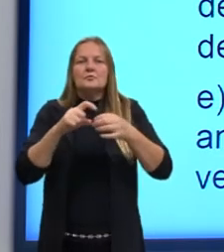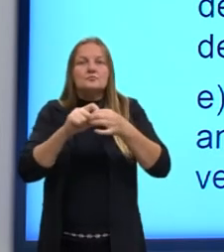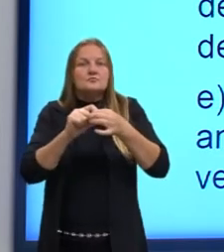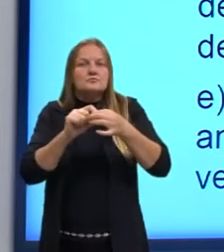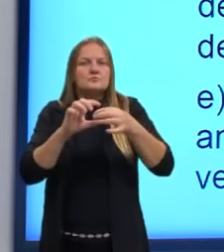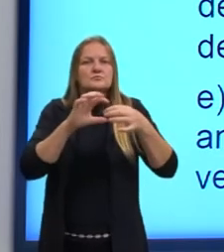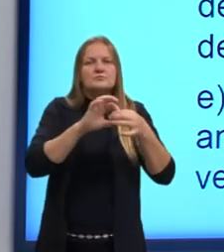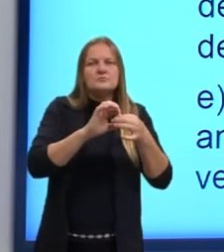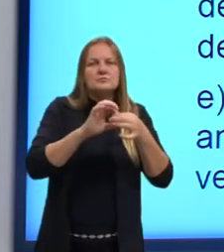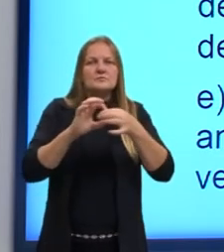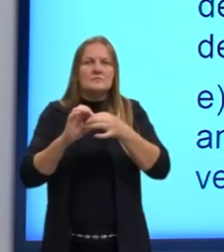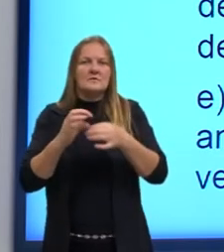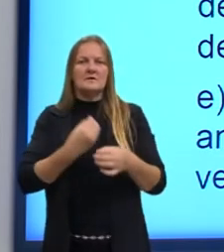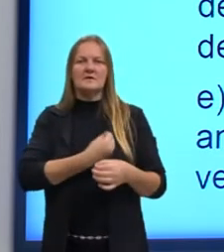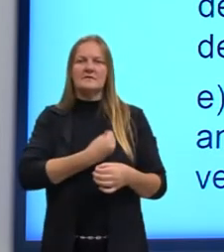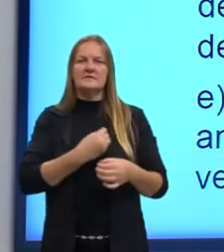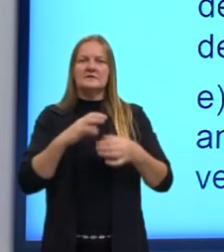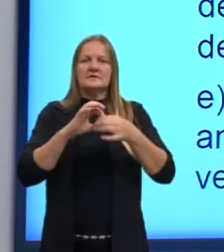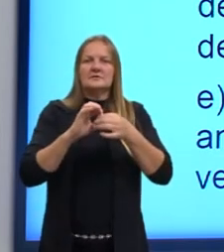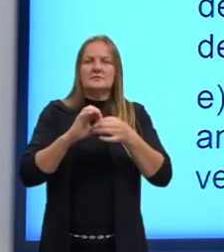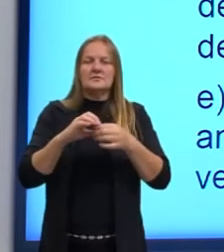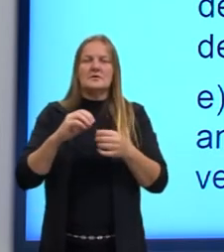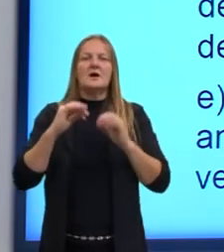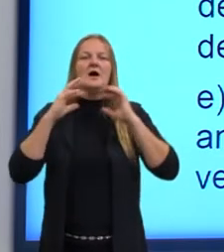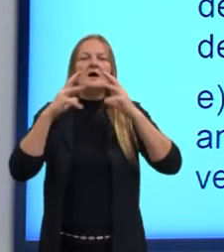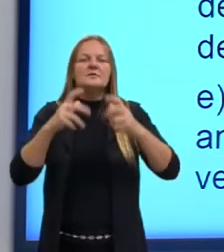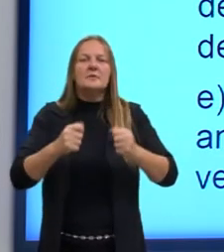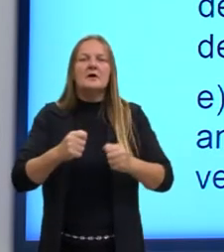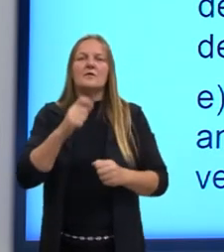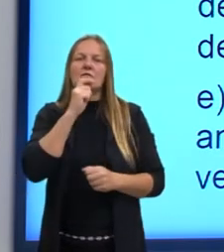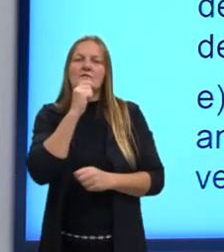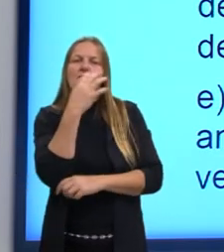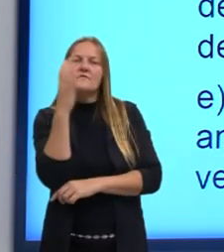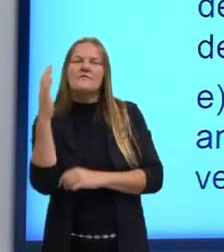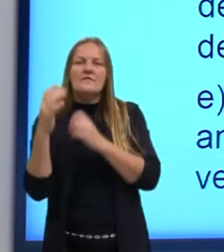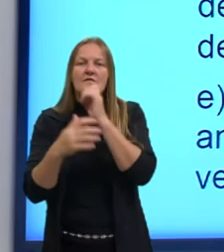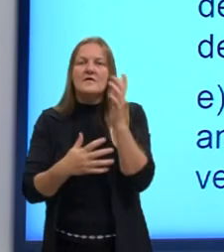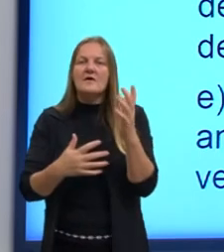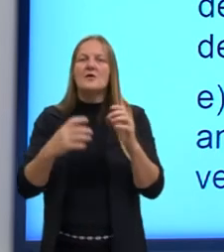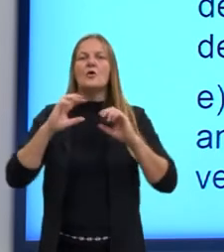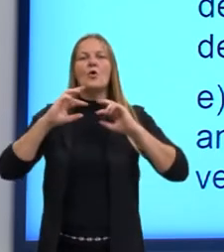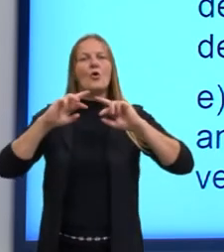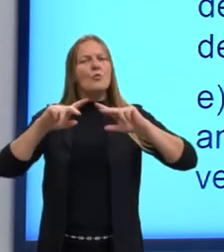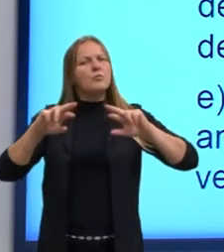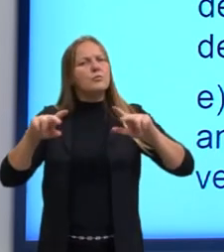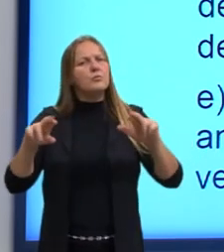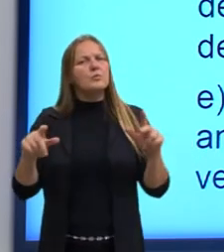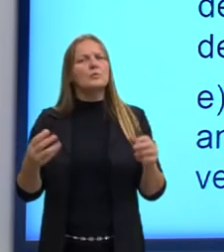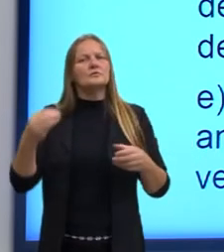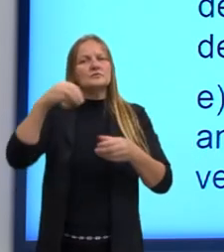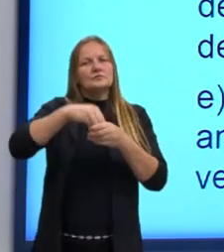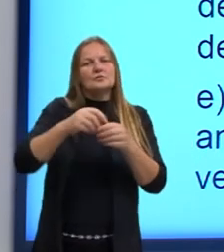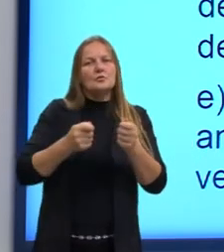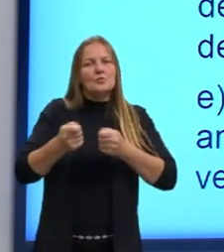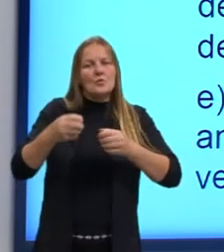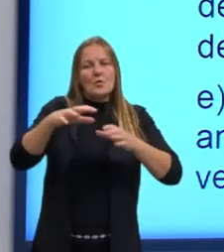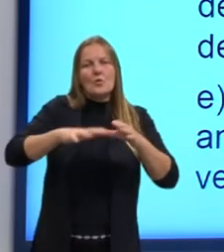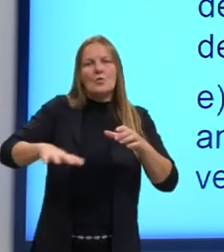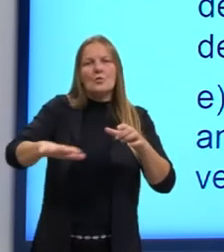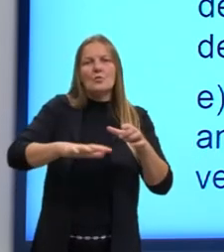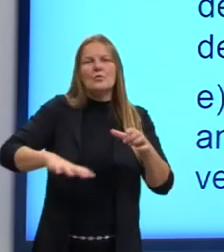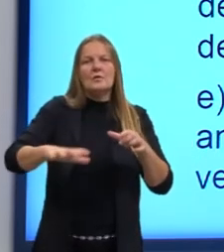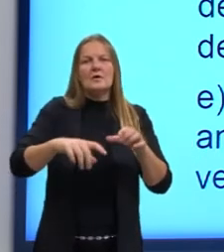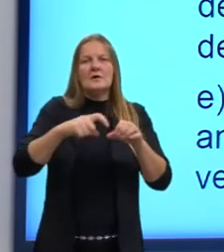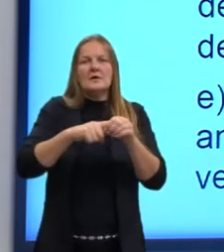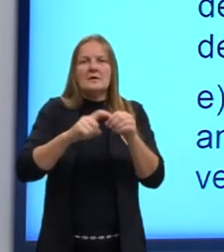das diversas formas de vida, animal, vegetal e outras, e o seu habitat. Gente,